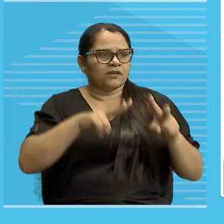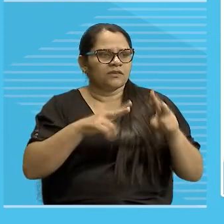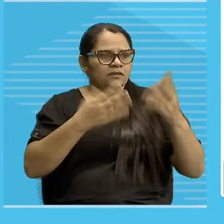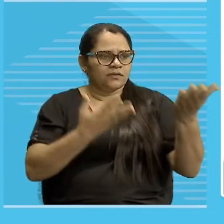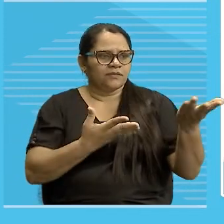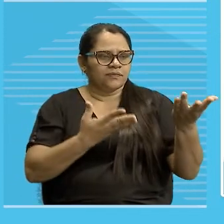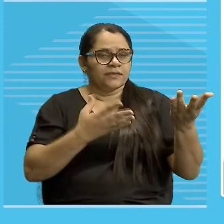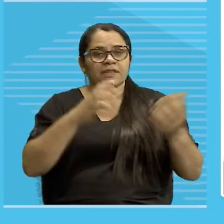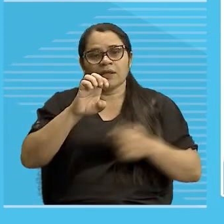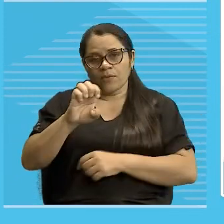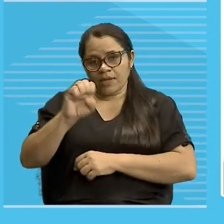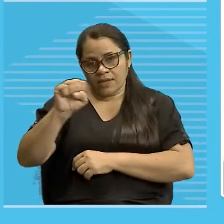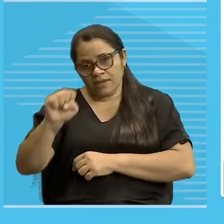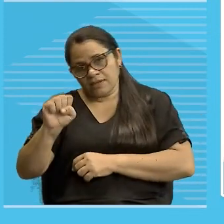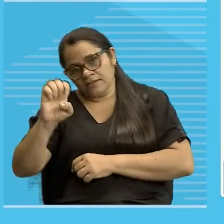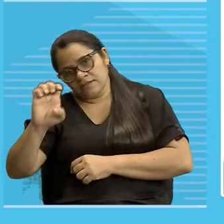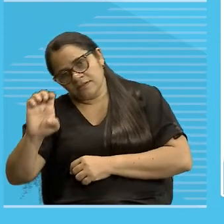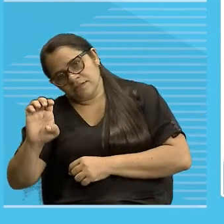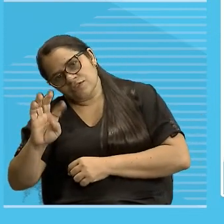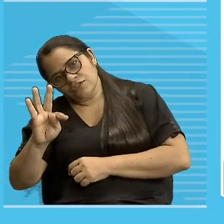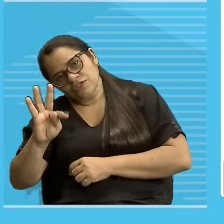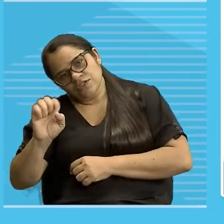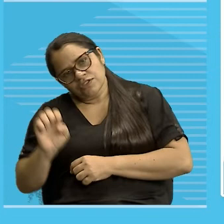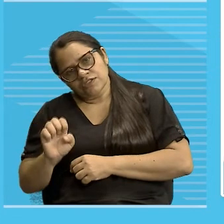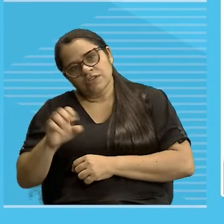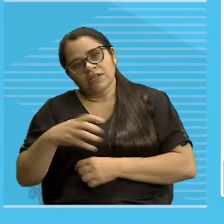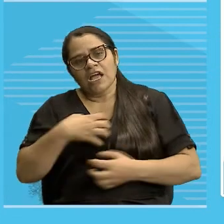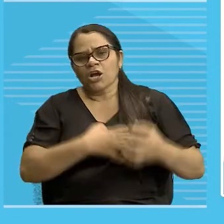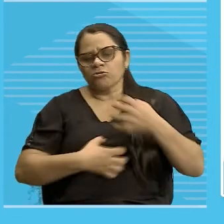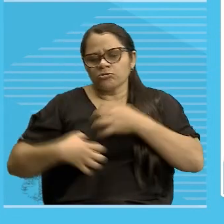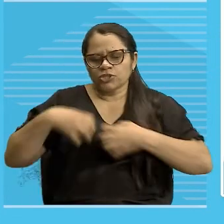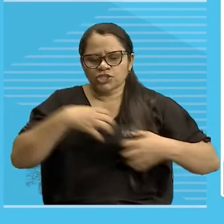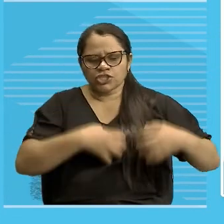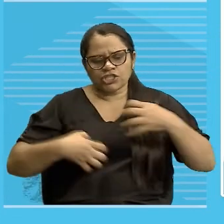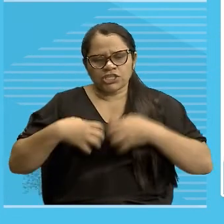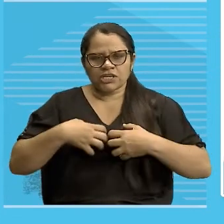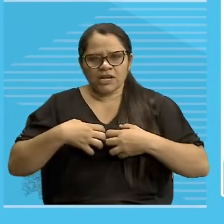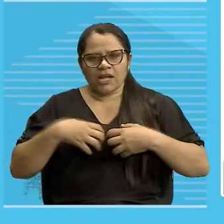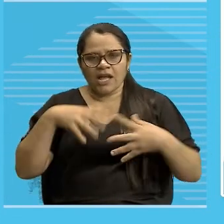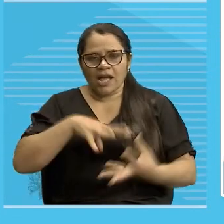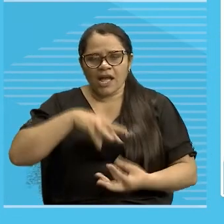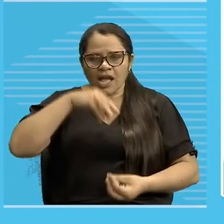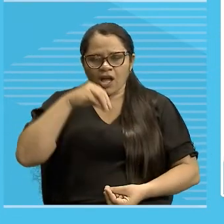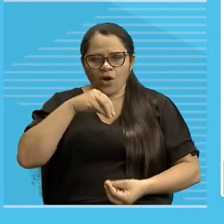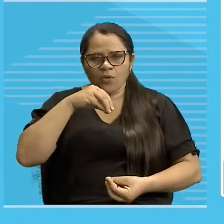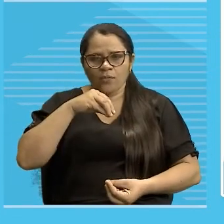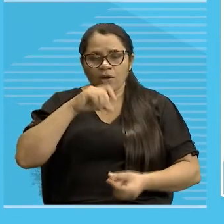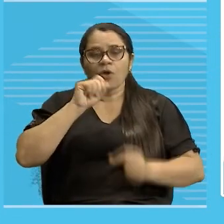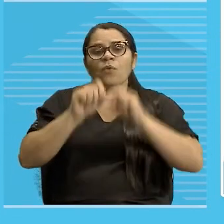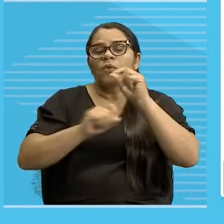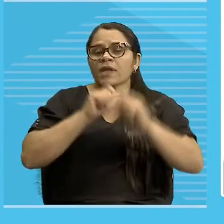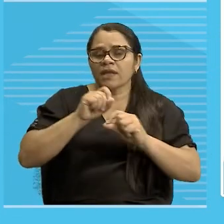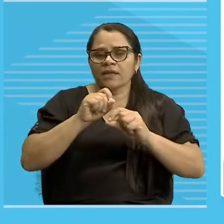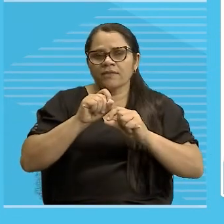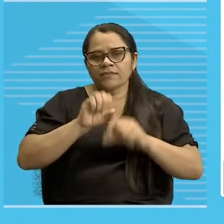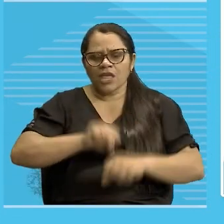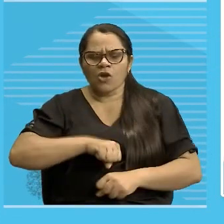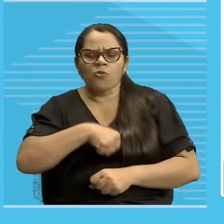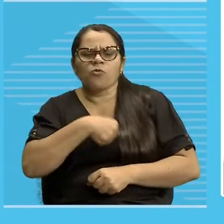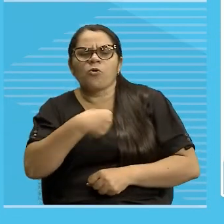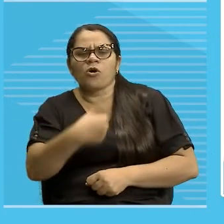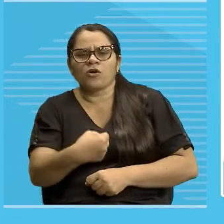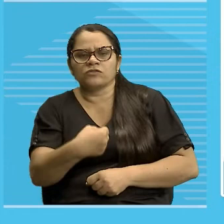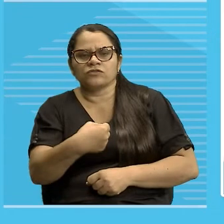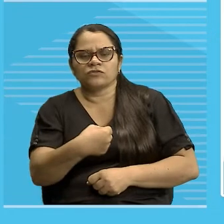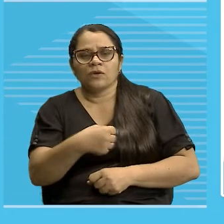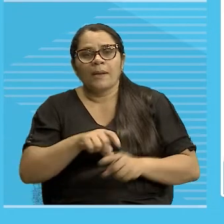este, enquanto este, envenena a alma, a gente sabe quem que envenena a alma, né, alguns podem considerar marrom o amor, também